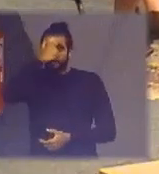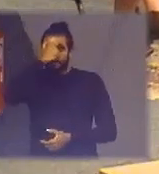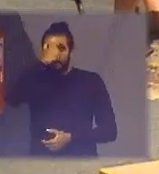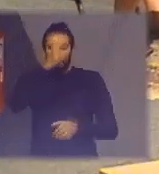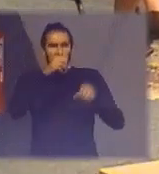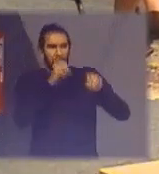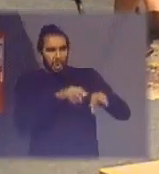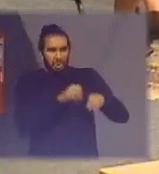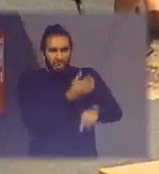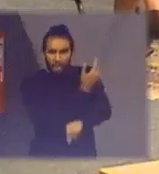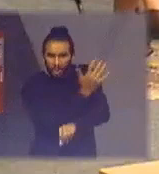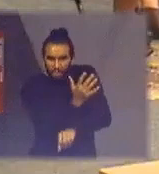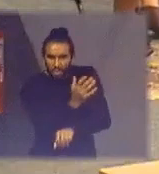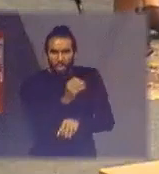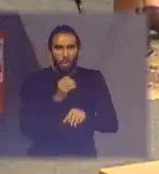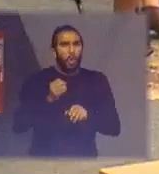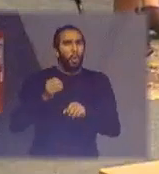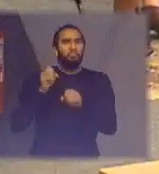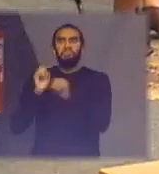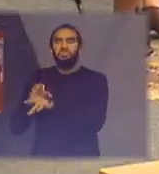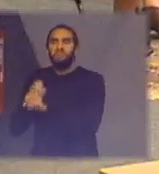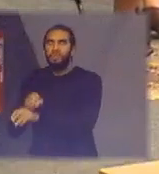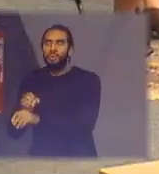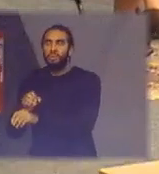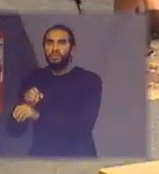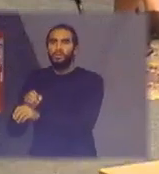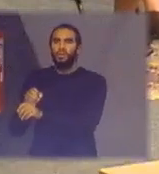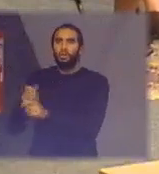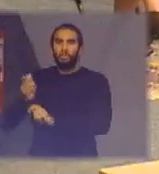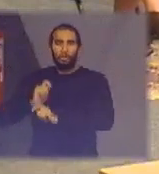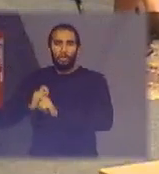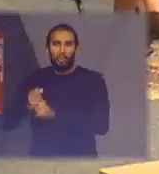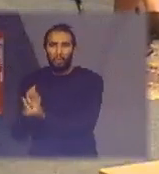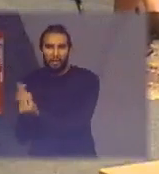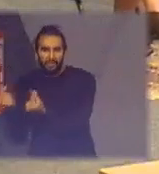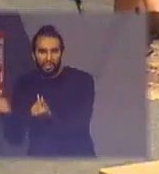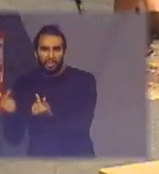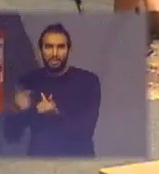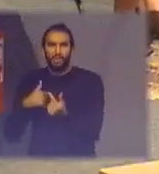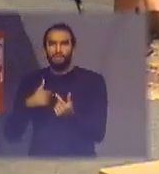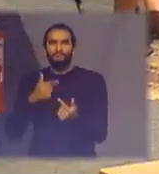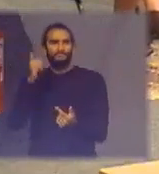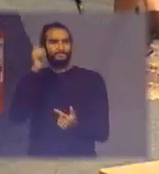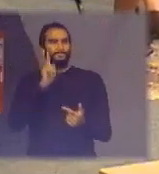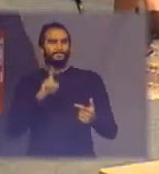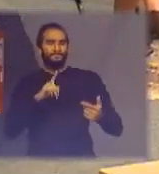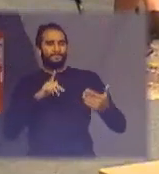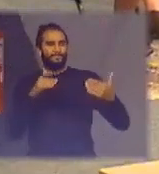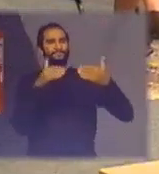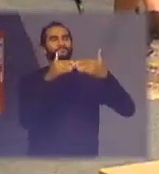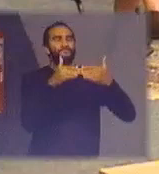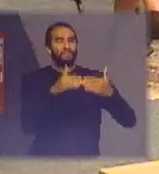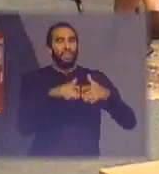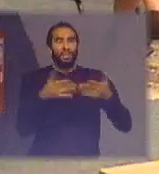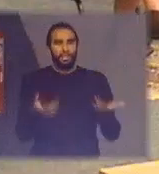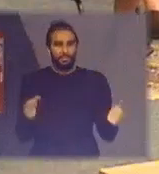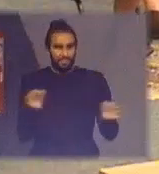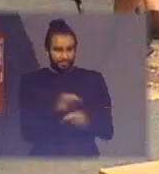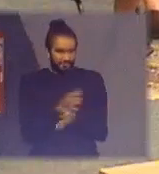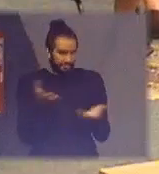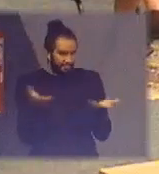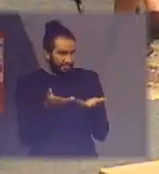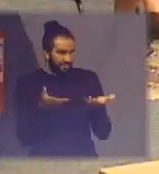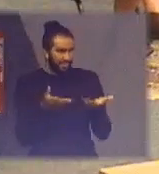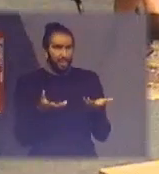ambiental ou seja pela educação financeira doendo no bolso a gente não vai atingir essa meta então eu encerro deixando essa